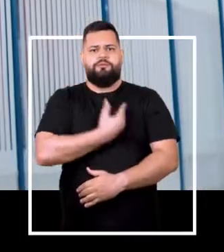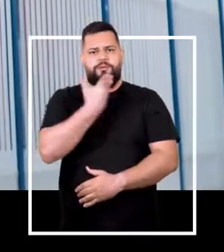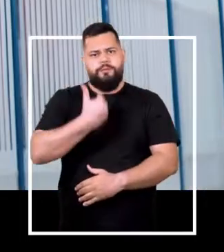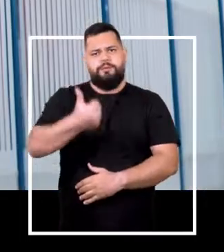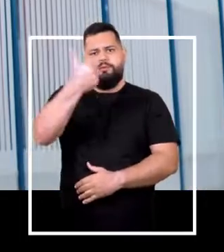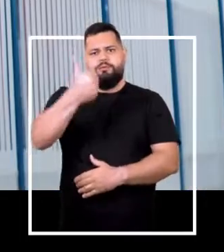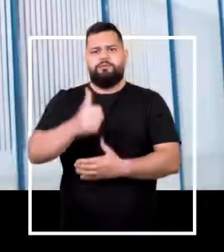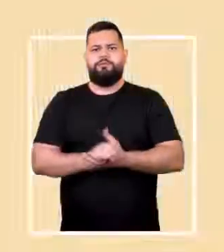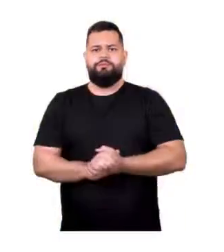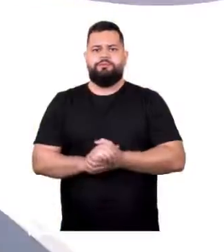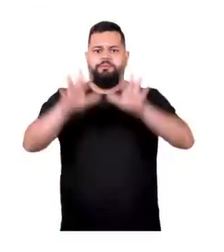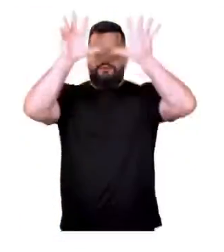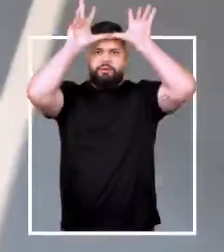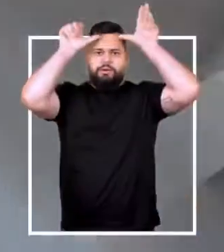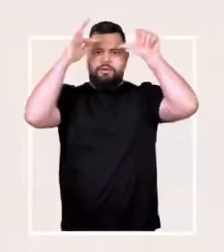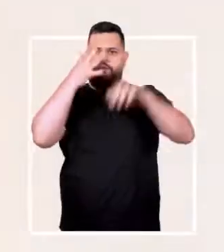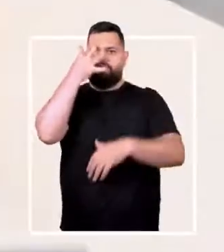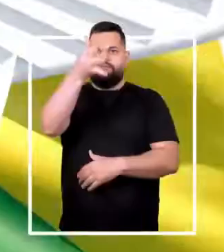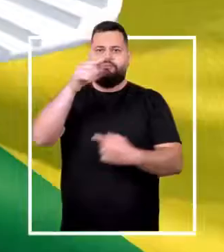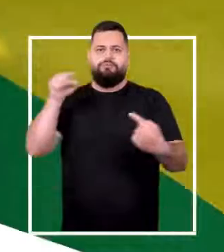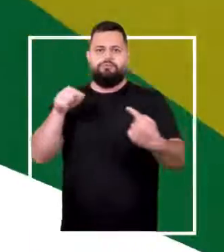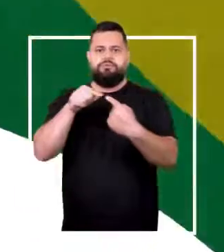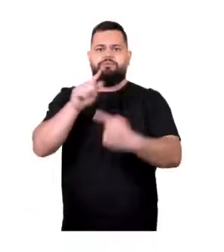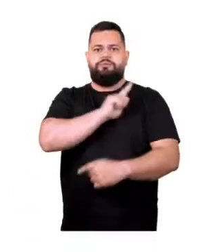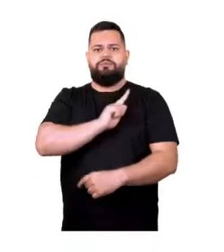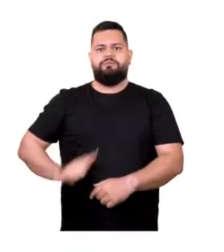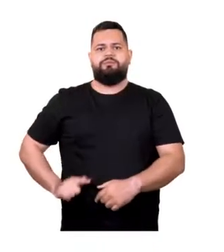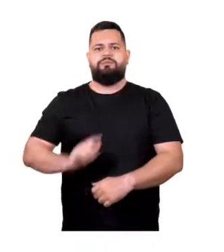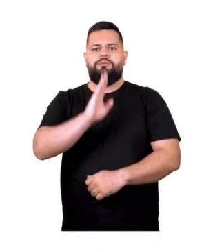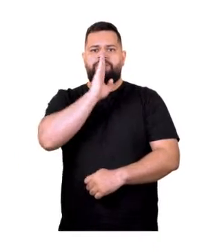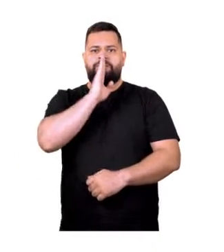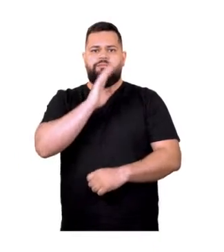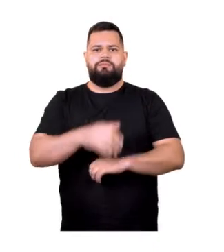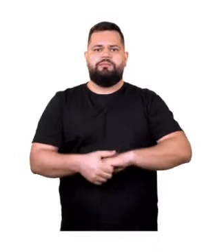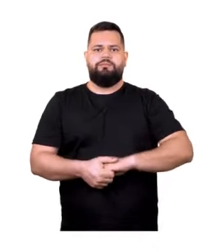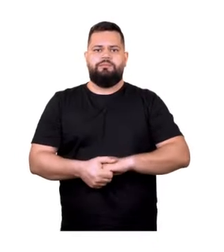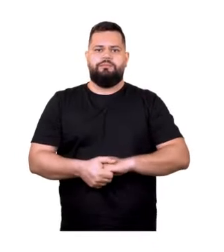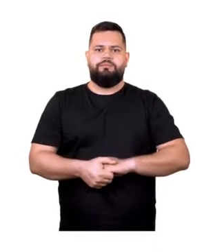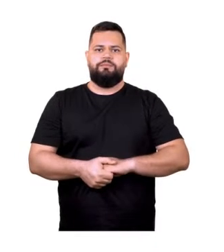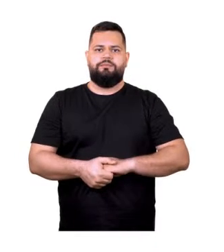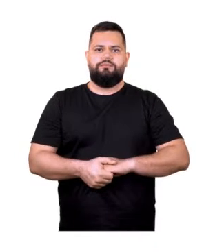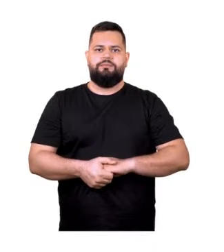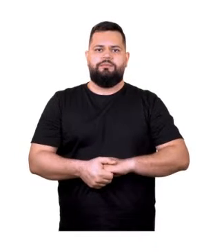vida das pessoas. Acre, visão de futuro, governo de todos. Obrigado.